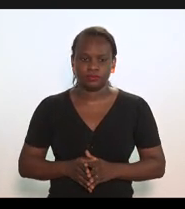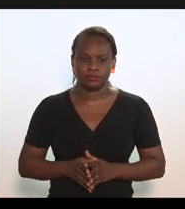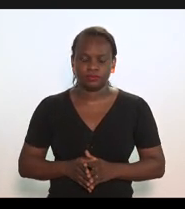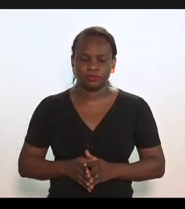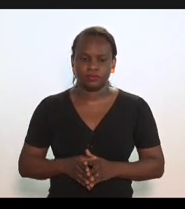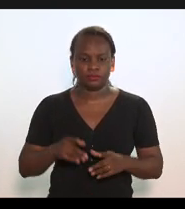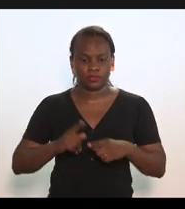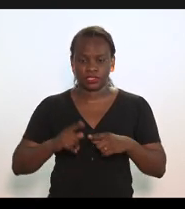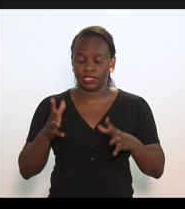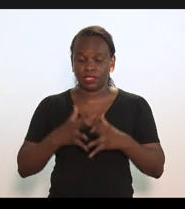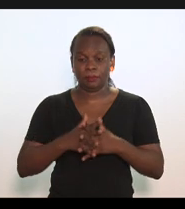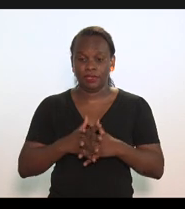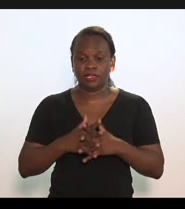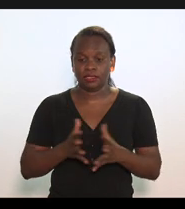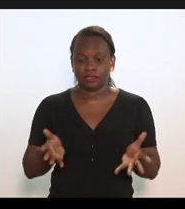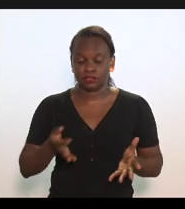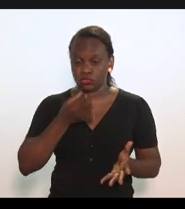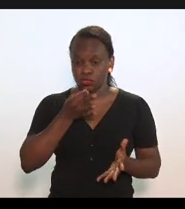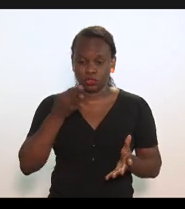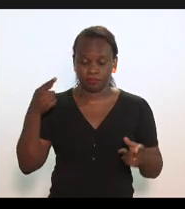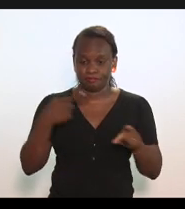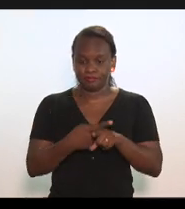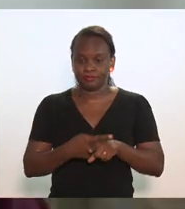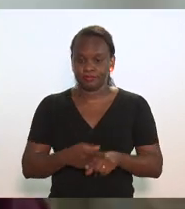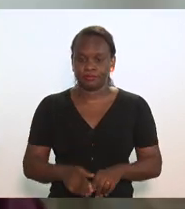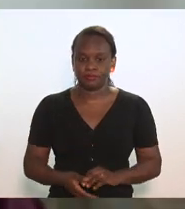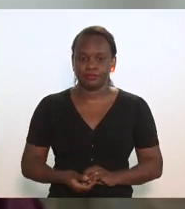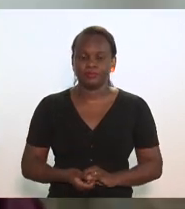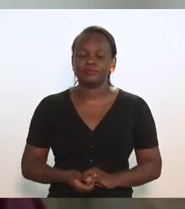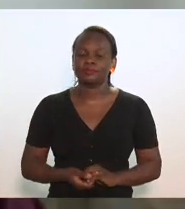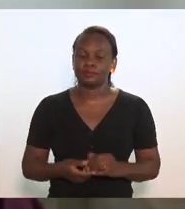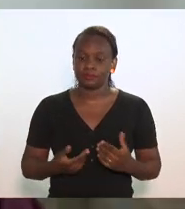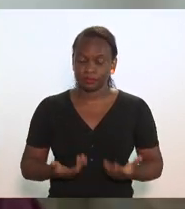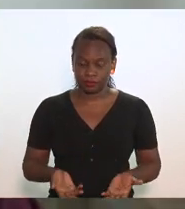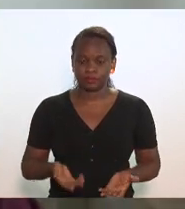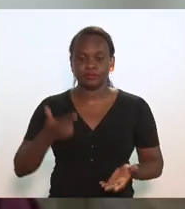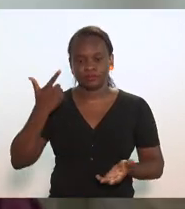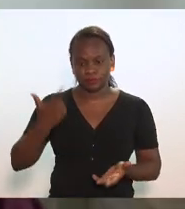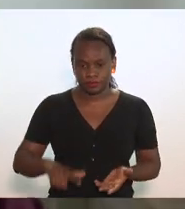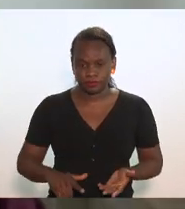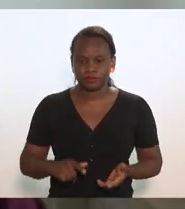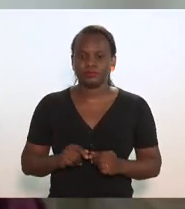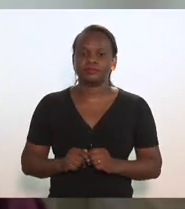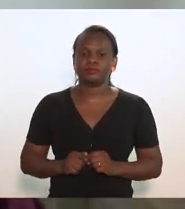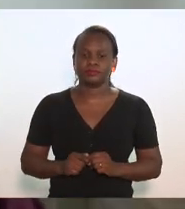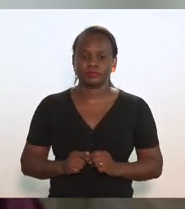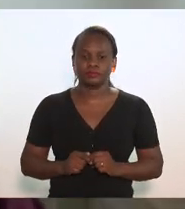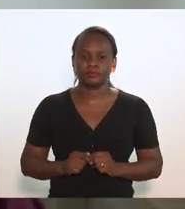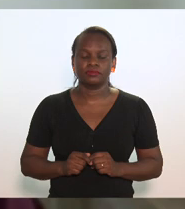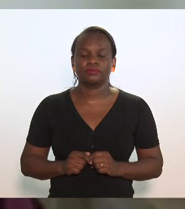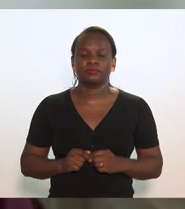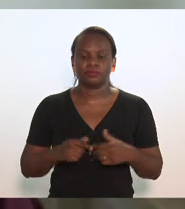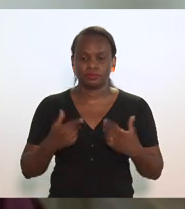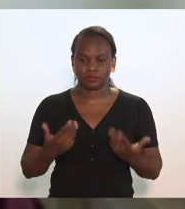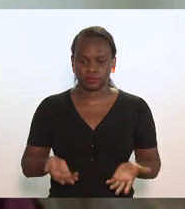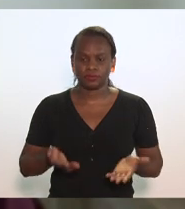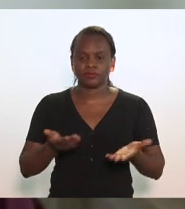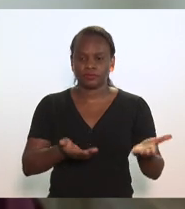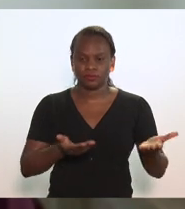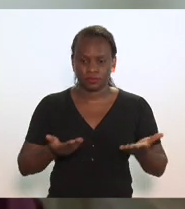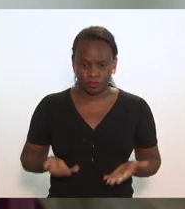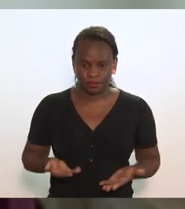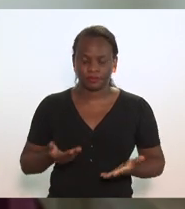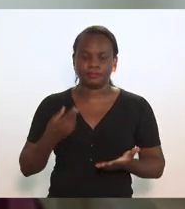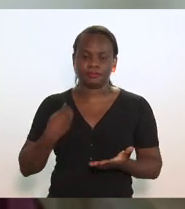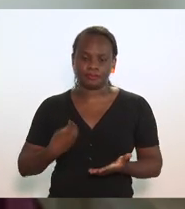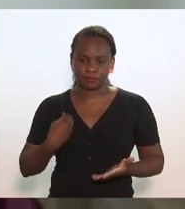senão a gente interrompe, só um paralelo. Bom, repetindo, foram convidados